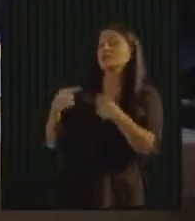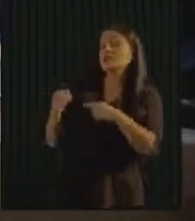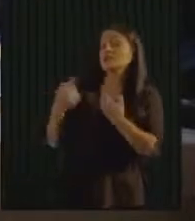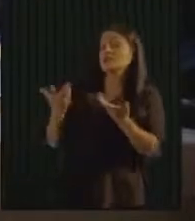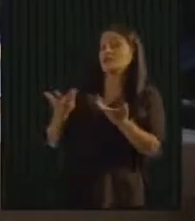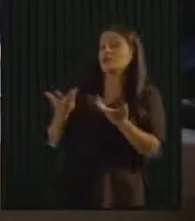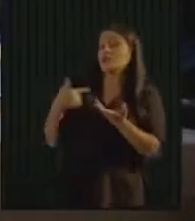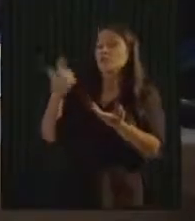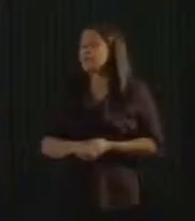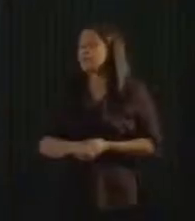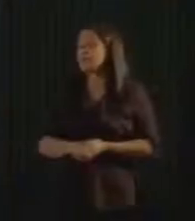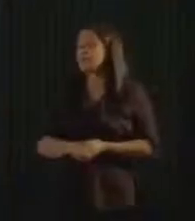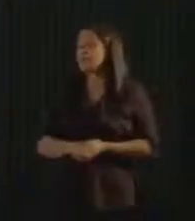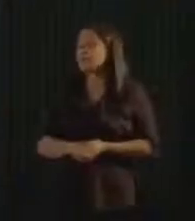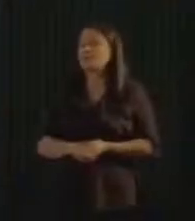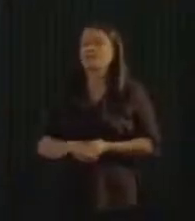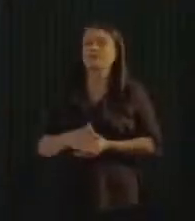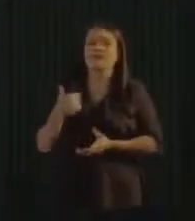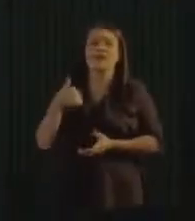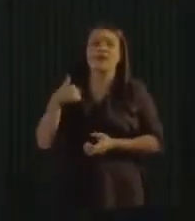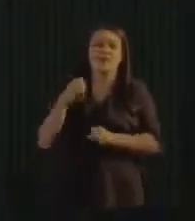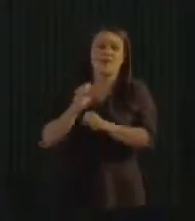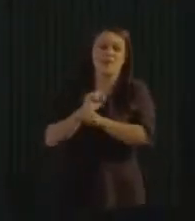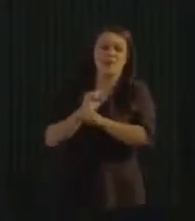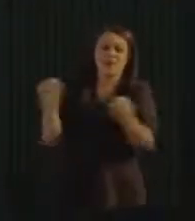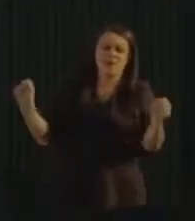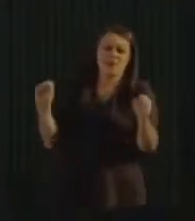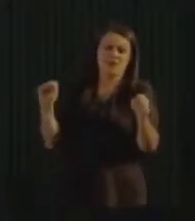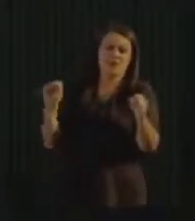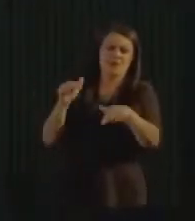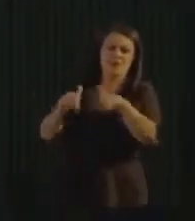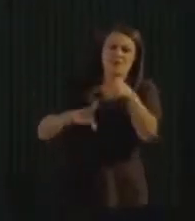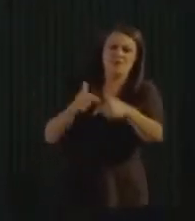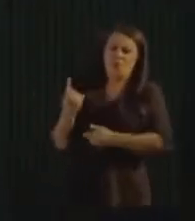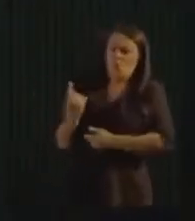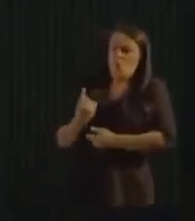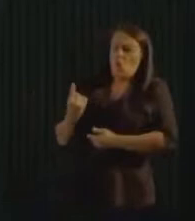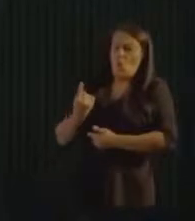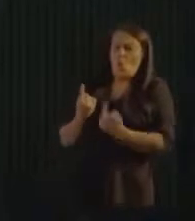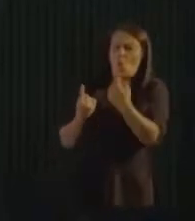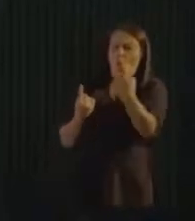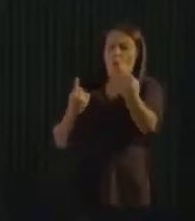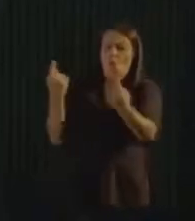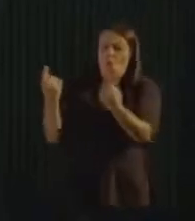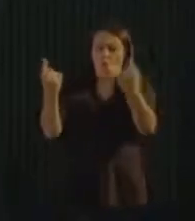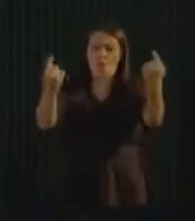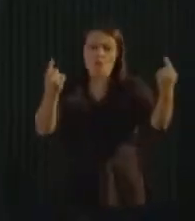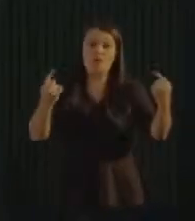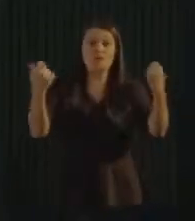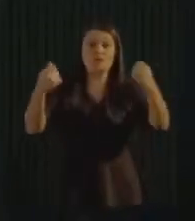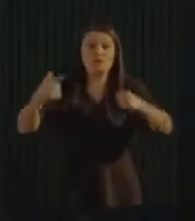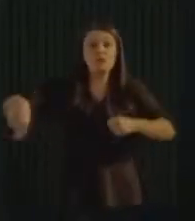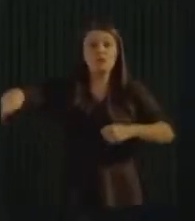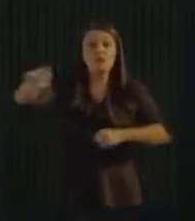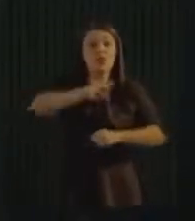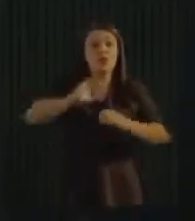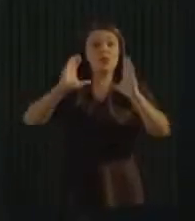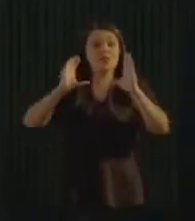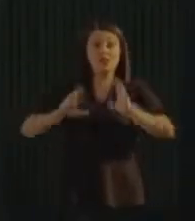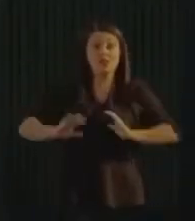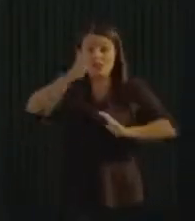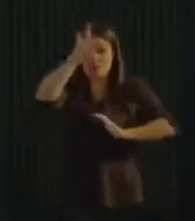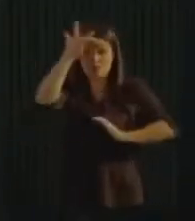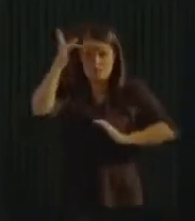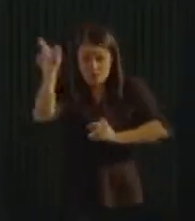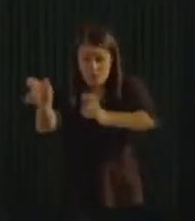para replicar essas mesmas... Não tem como a gente fazer isso sozinho. Se o cidadão não se conscientizar, como alguém falou aqui